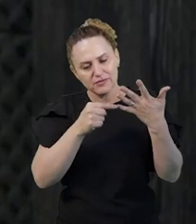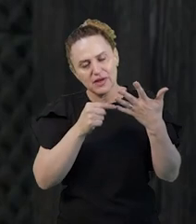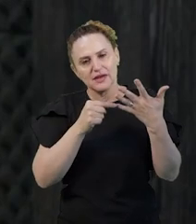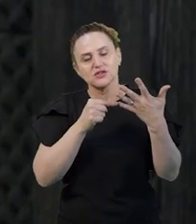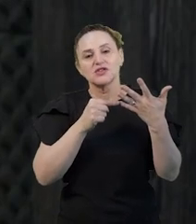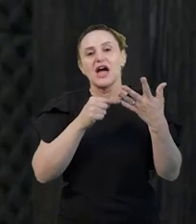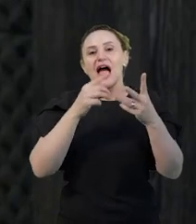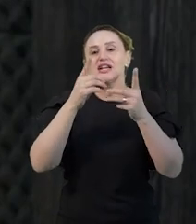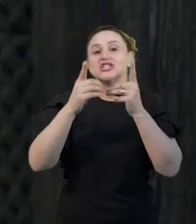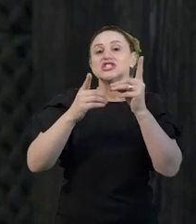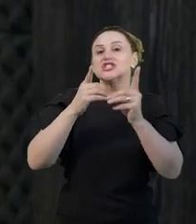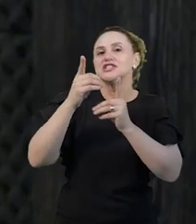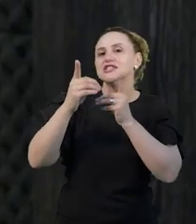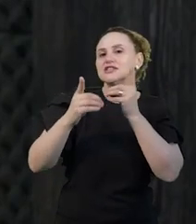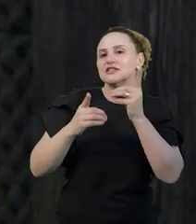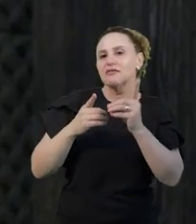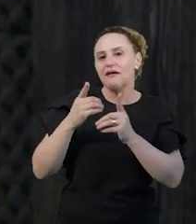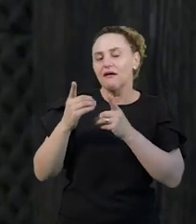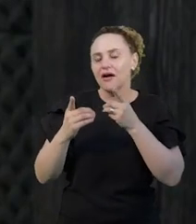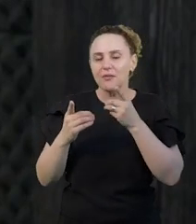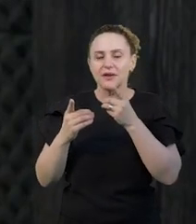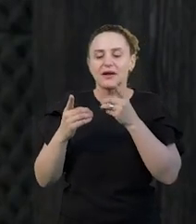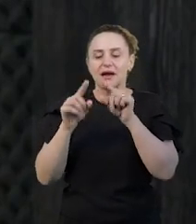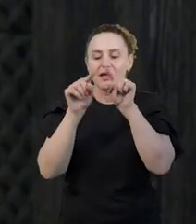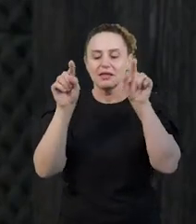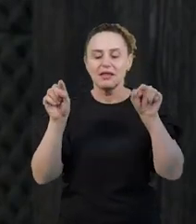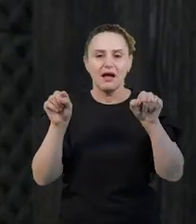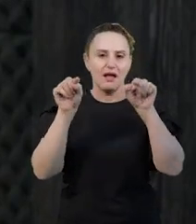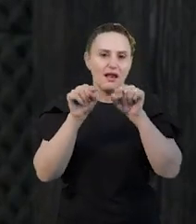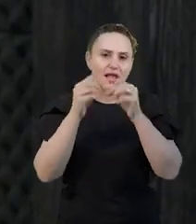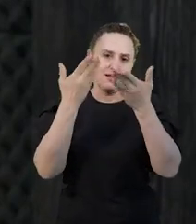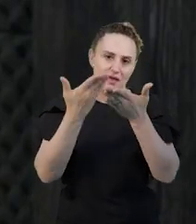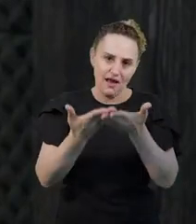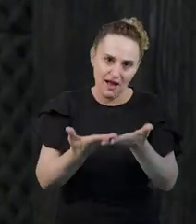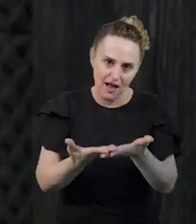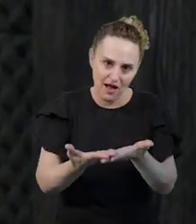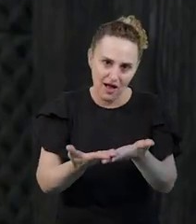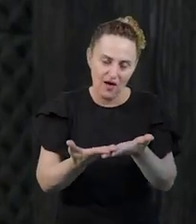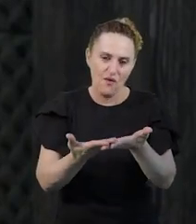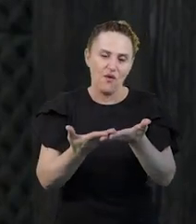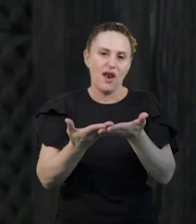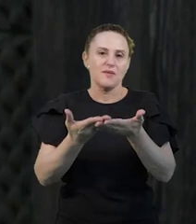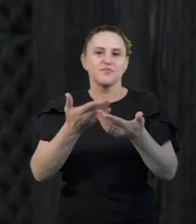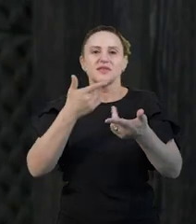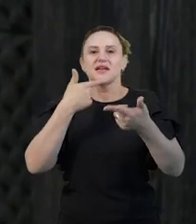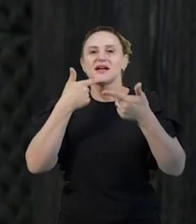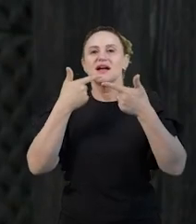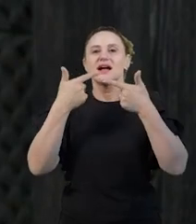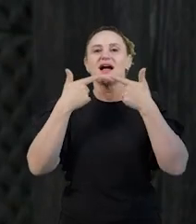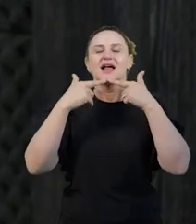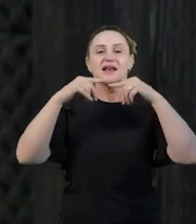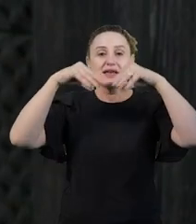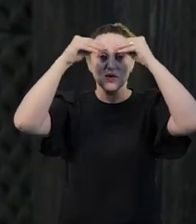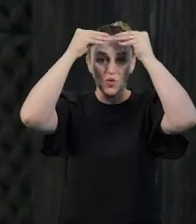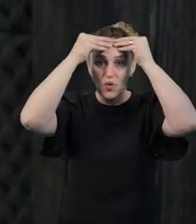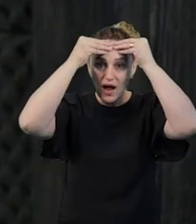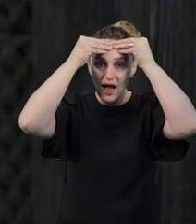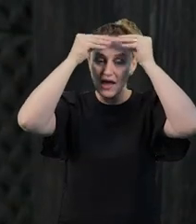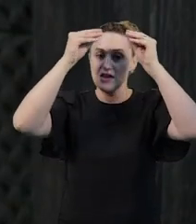dinâmicas da sala de aula, o problema da linguagem, que muitas vezes a comunicação é extremamente importante também,